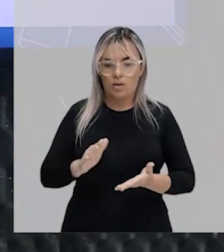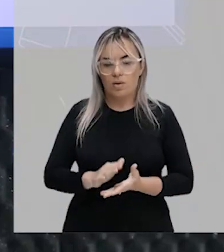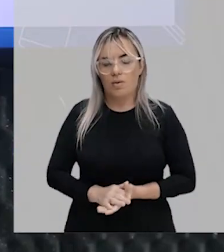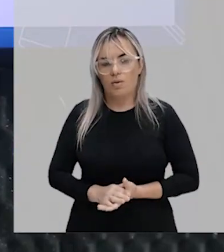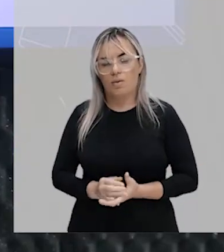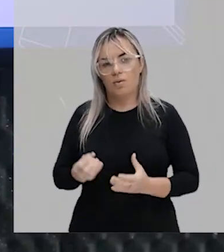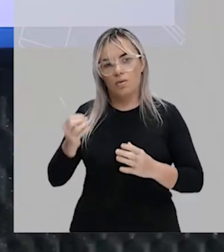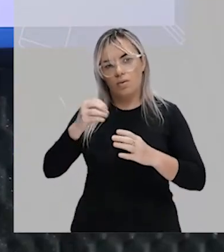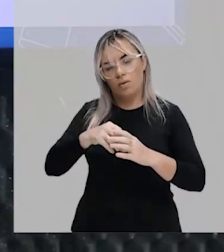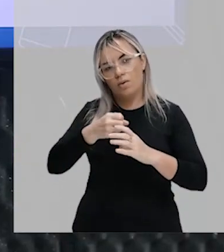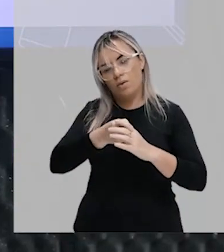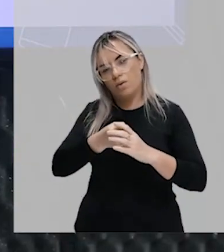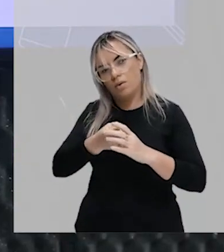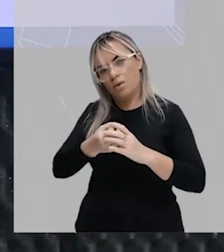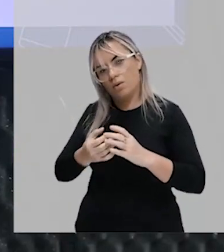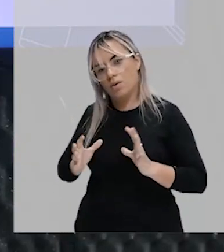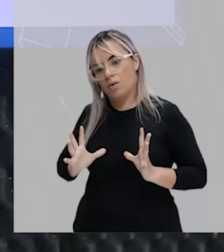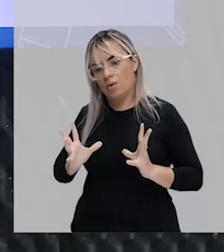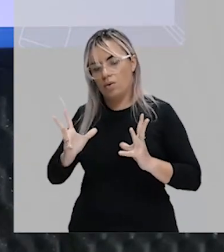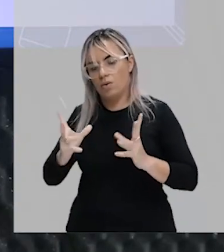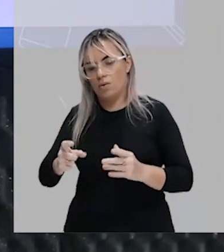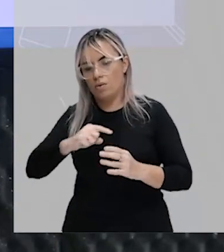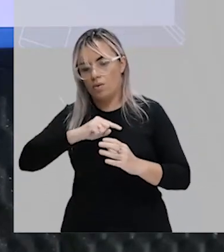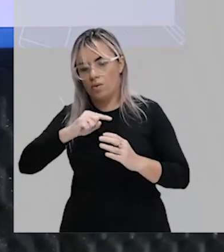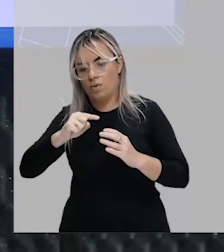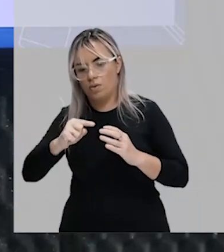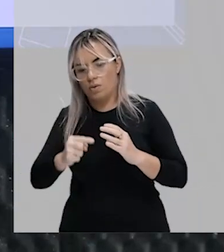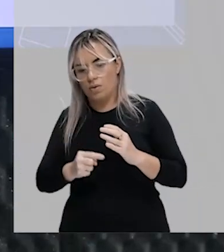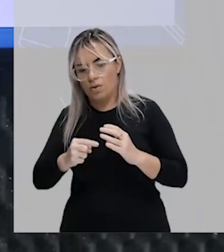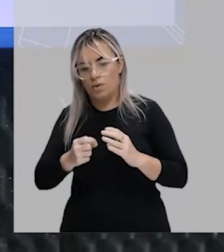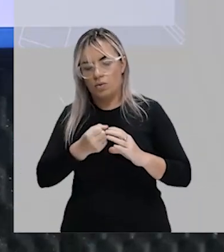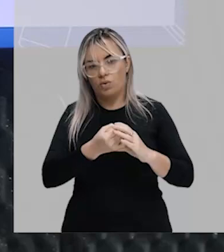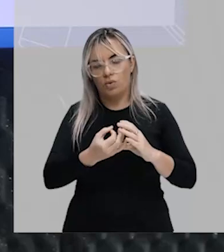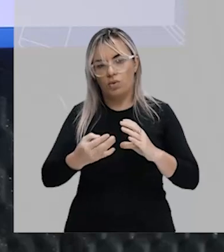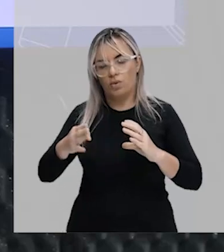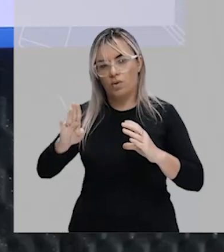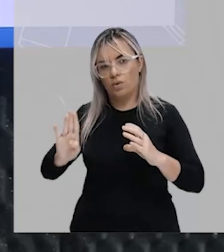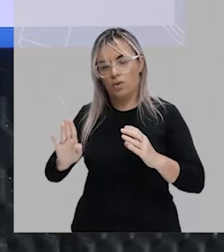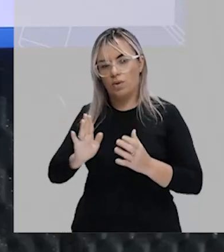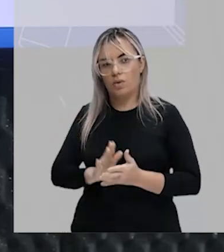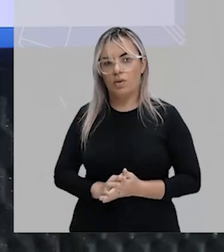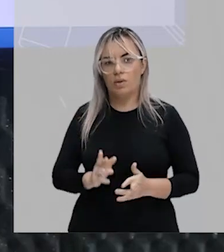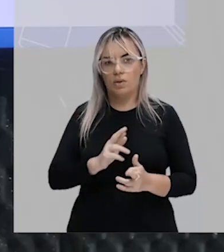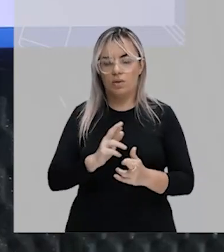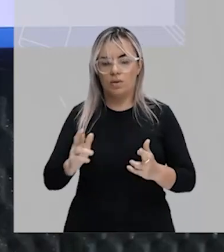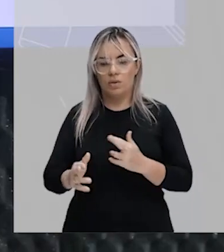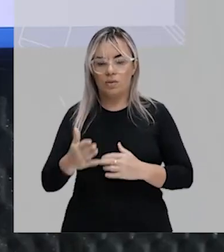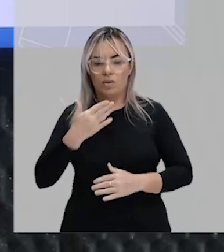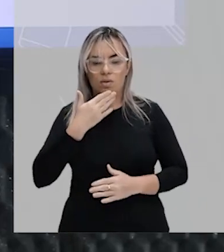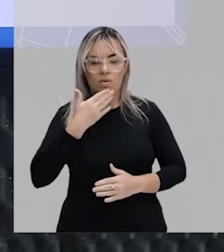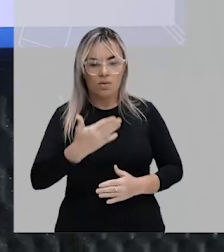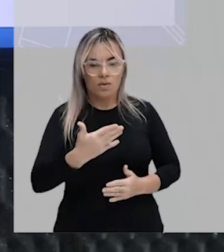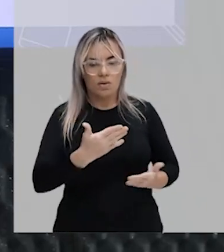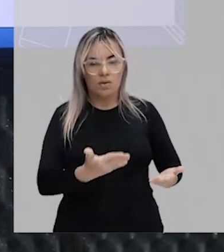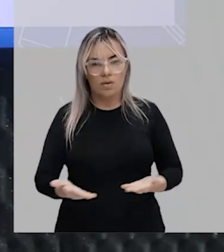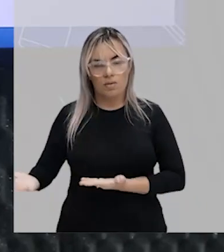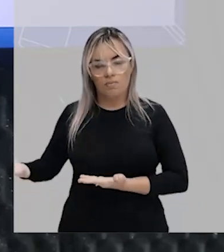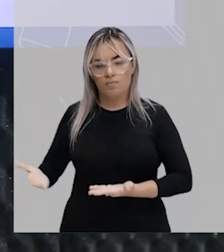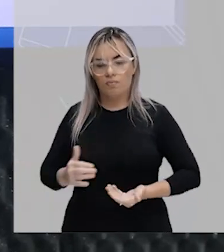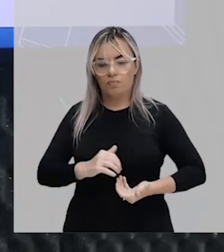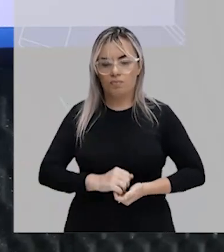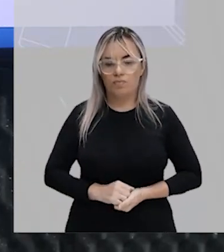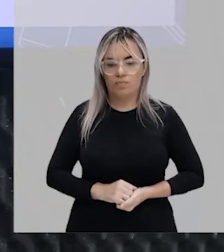todos esses elementos do conjunto B que satisfazem a todas essas condições aqui, tá?